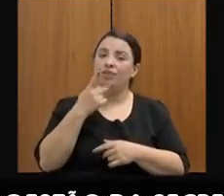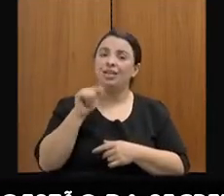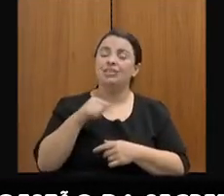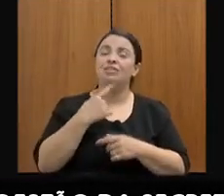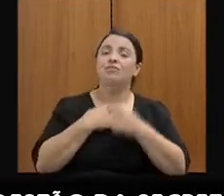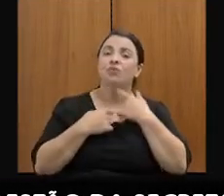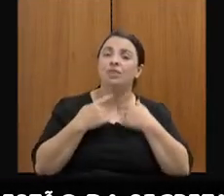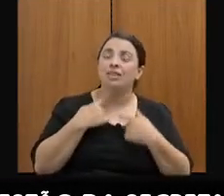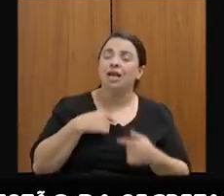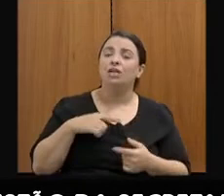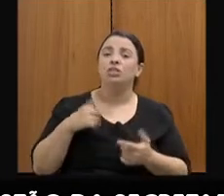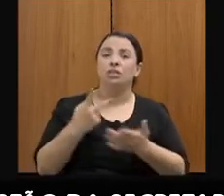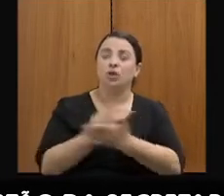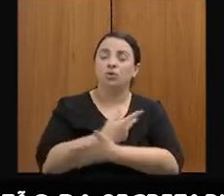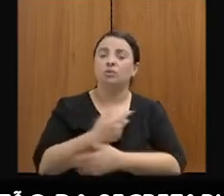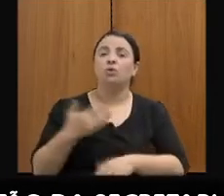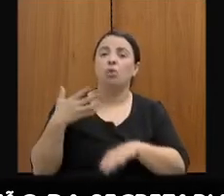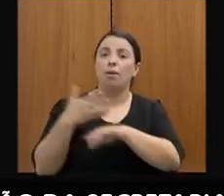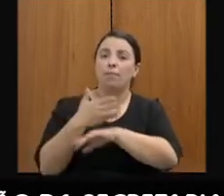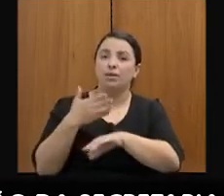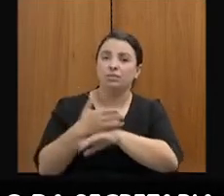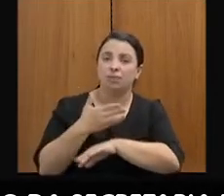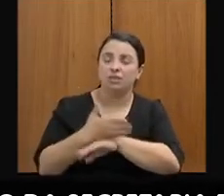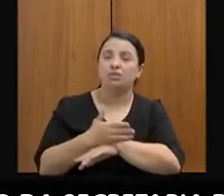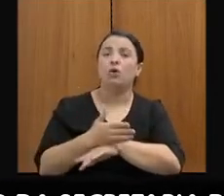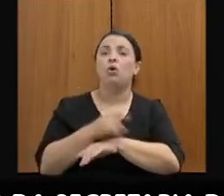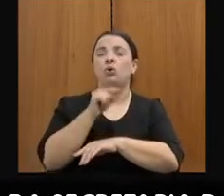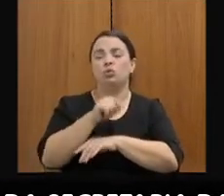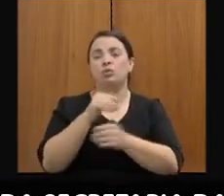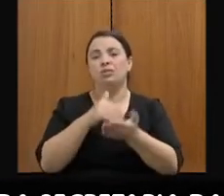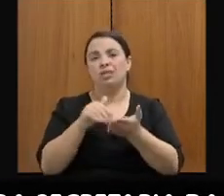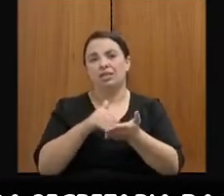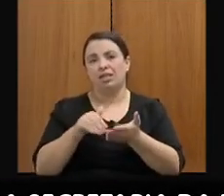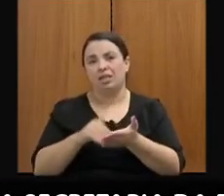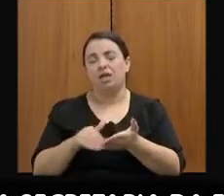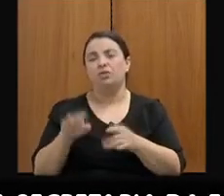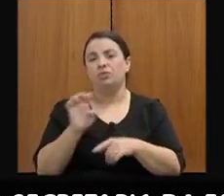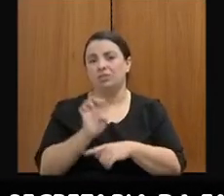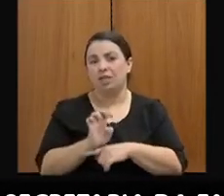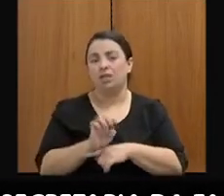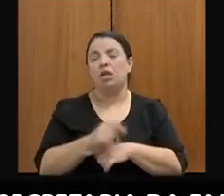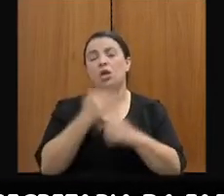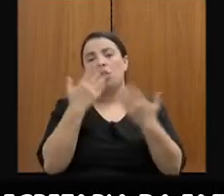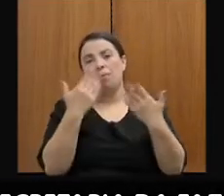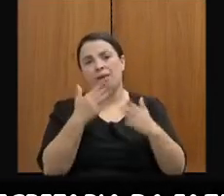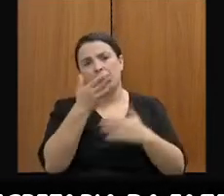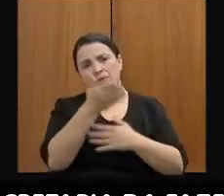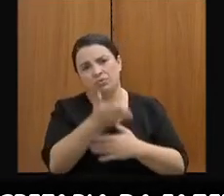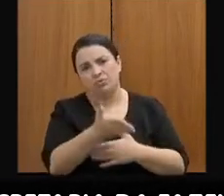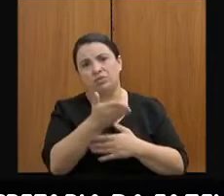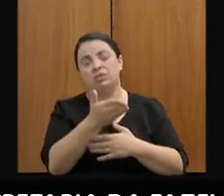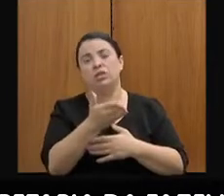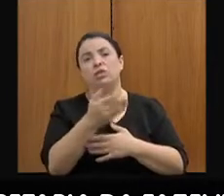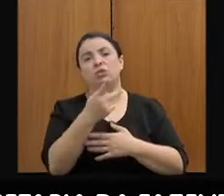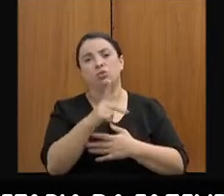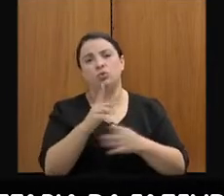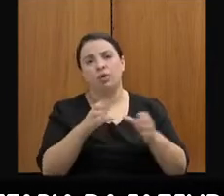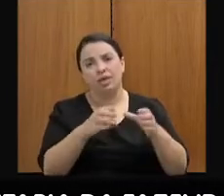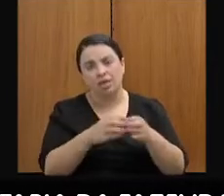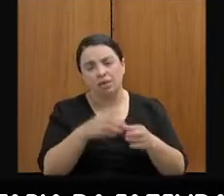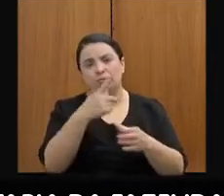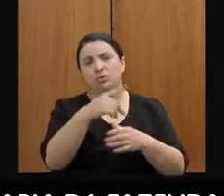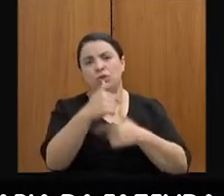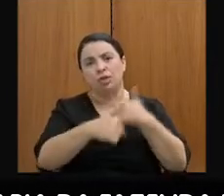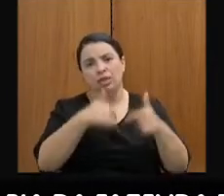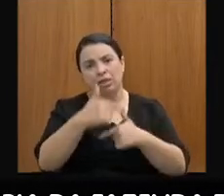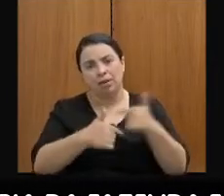participação incansável do secretário do Estado. Eu parabenizo o secretário, senhor e toda a sua equipe por tudo isso que vem